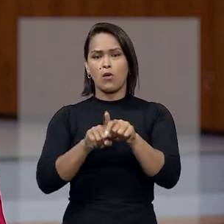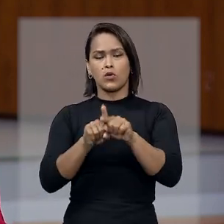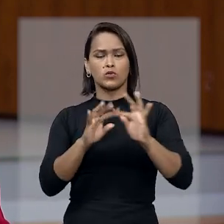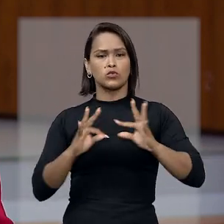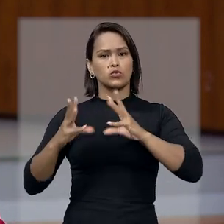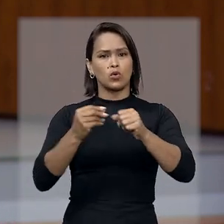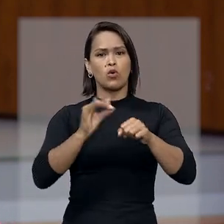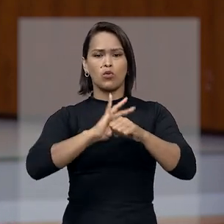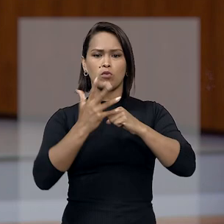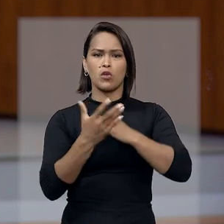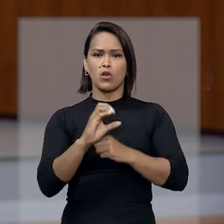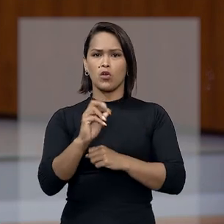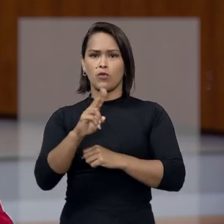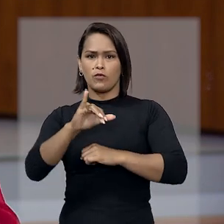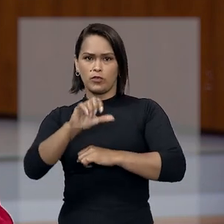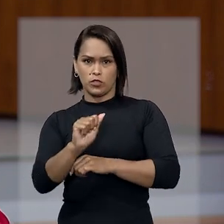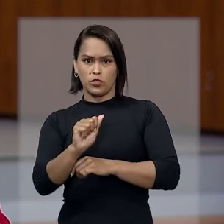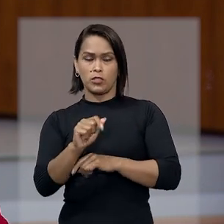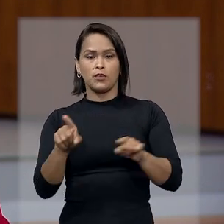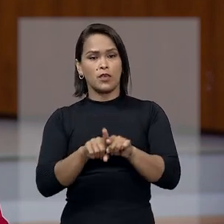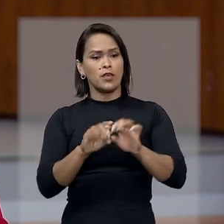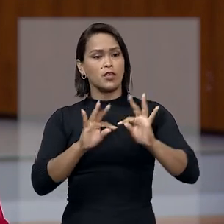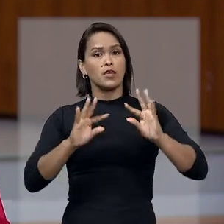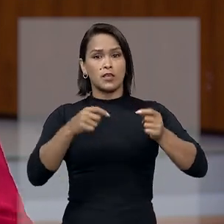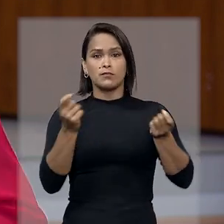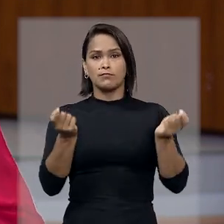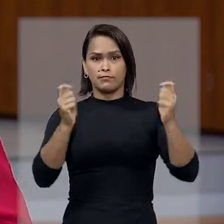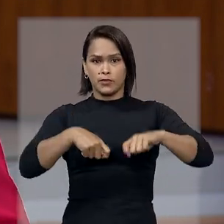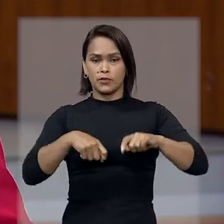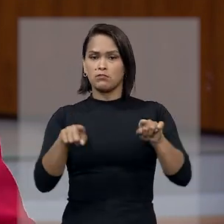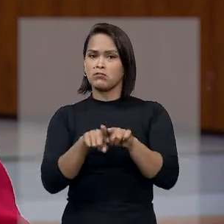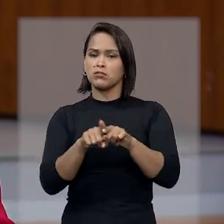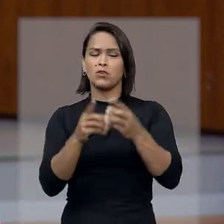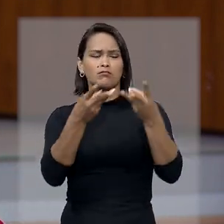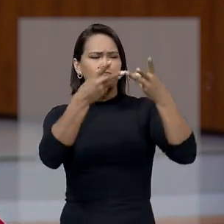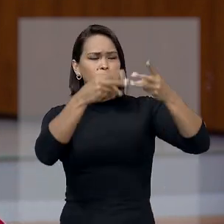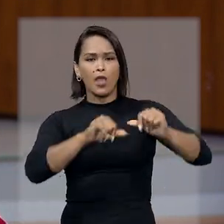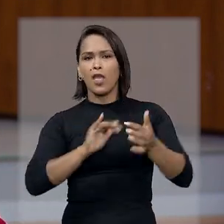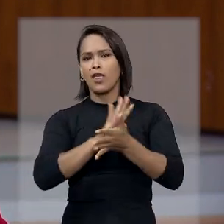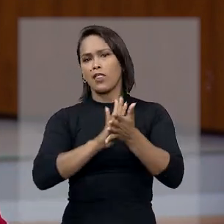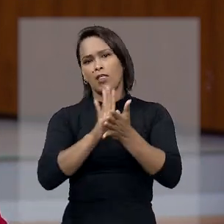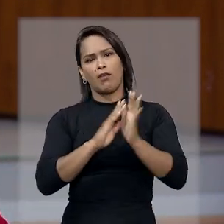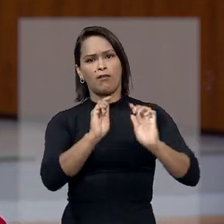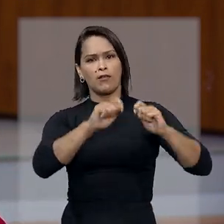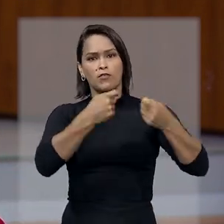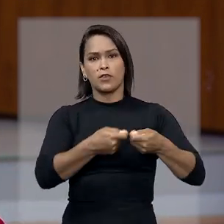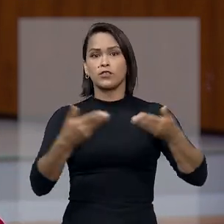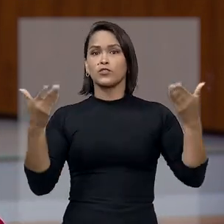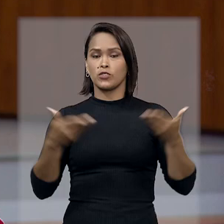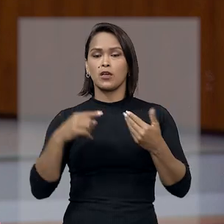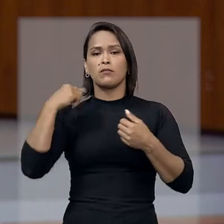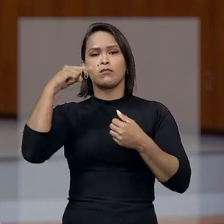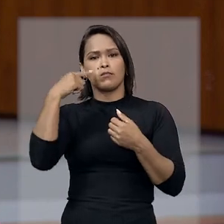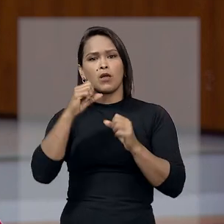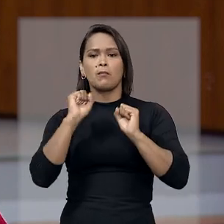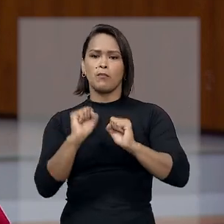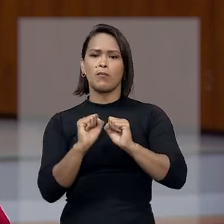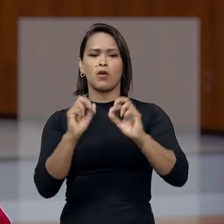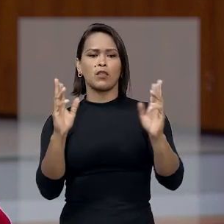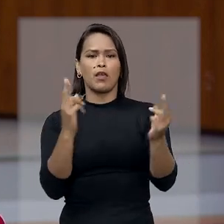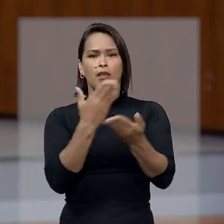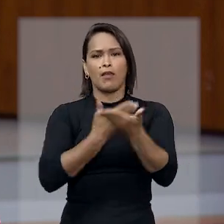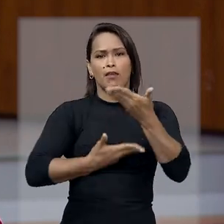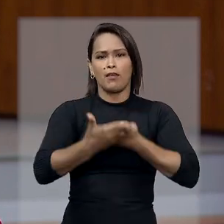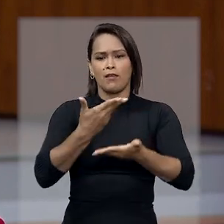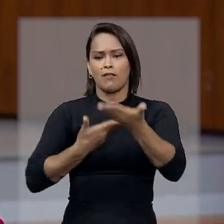pandemia de Covid-19 e que essas condições não prejudicarão a defesa, já que os advogados podem se